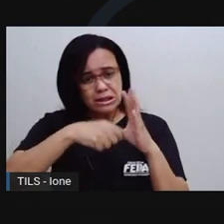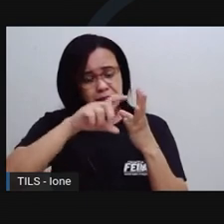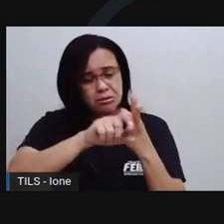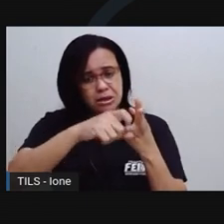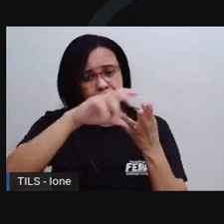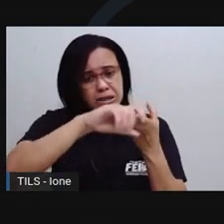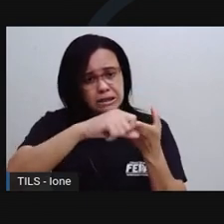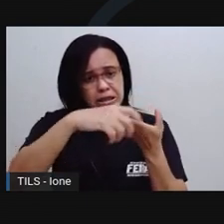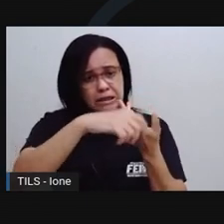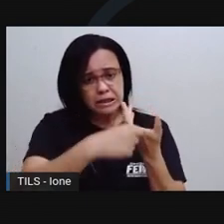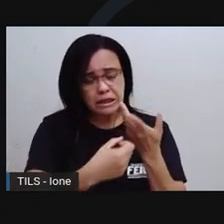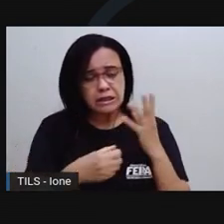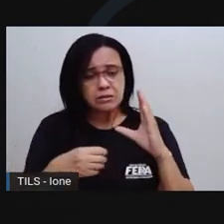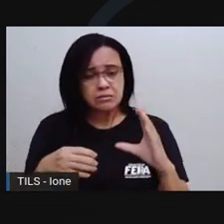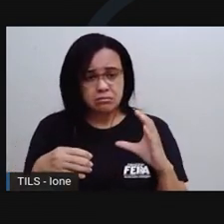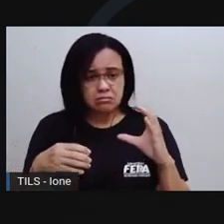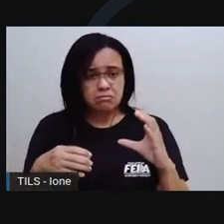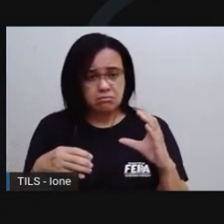despedaçada